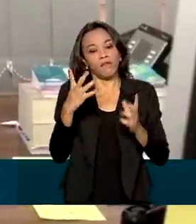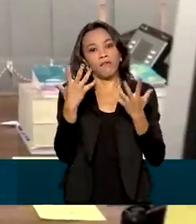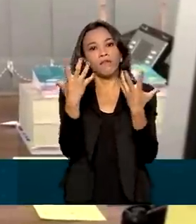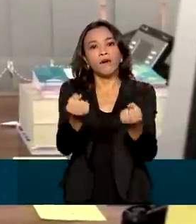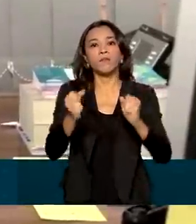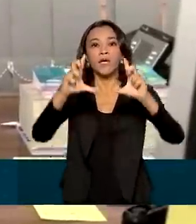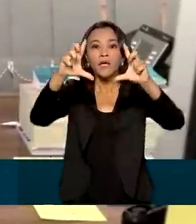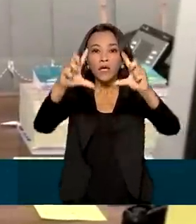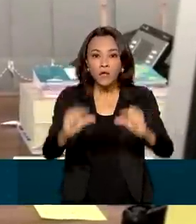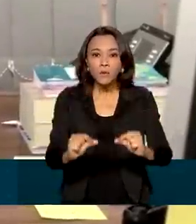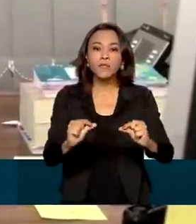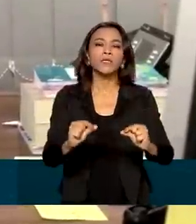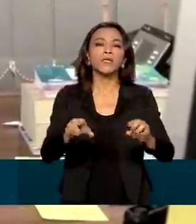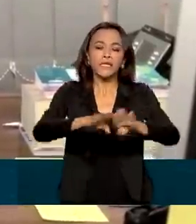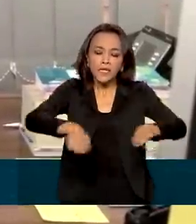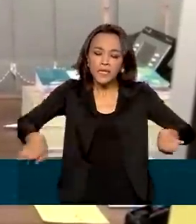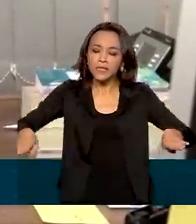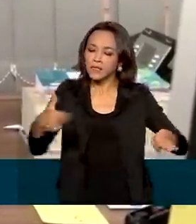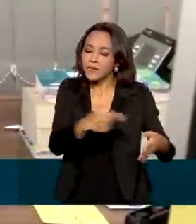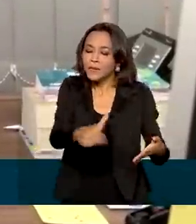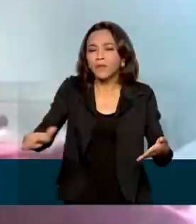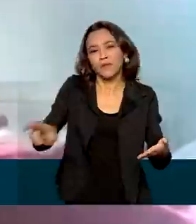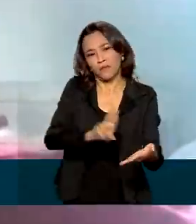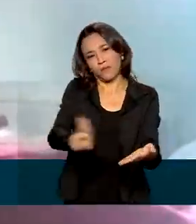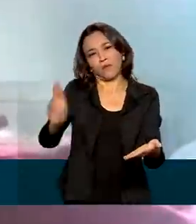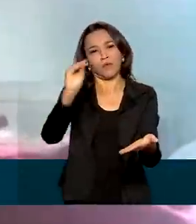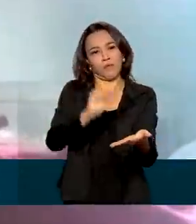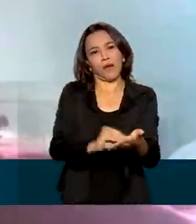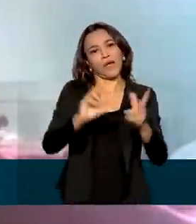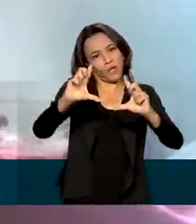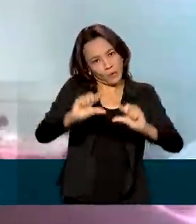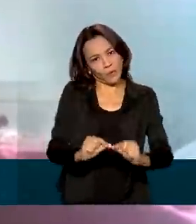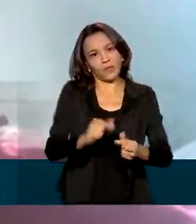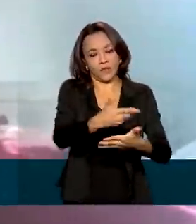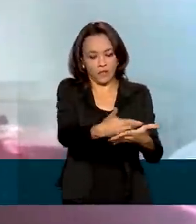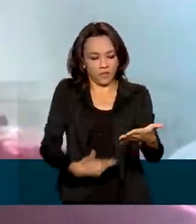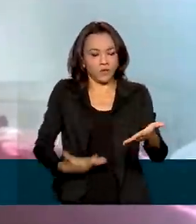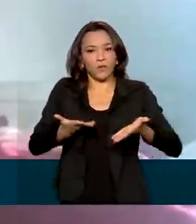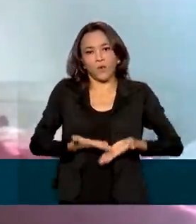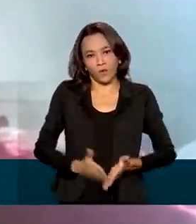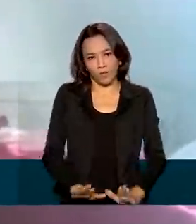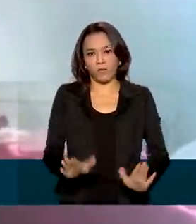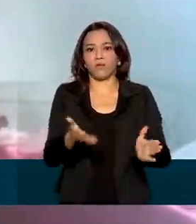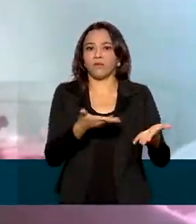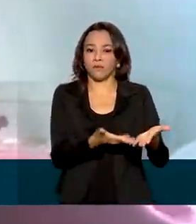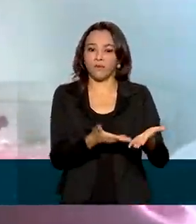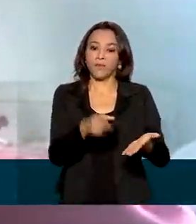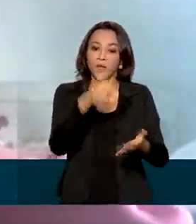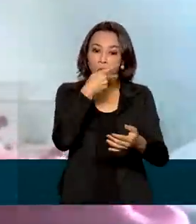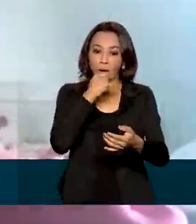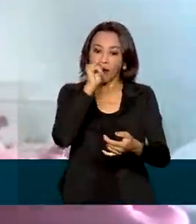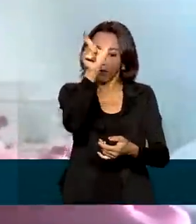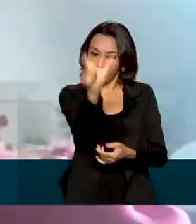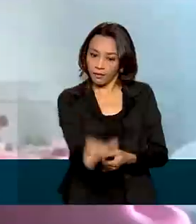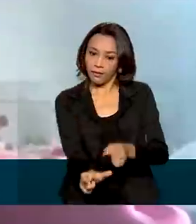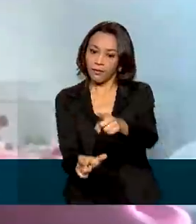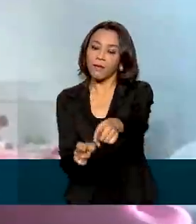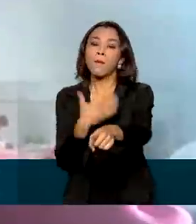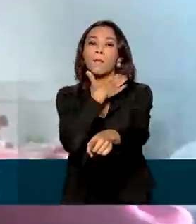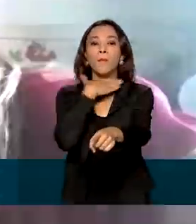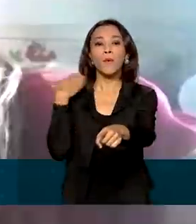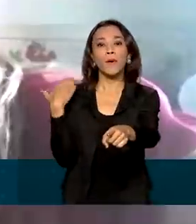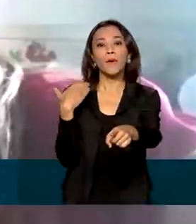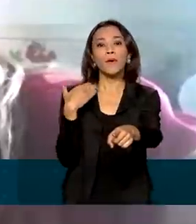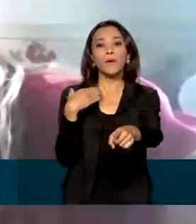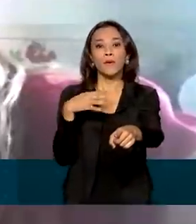na porcentagem de crianças sem o nome do pai na certidão. O pai do filho de Nanciara morreu quando ela ainda estava